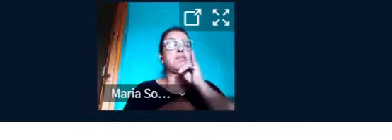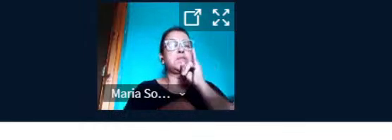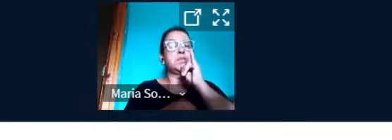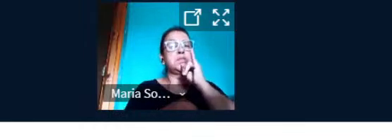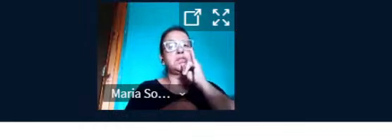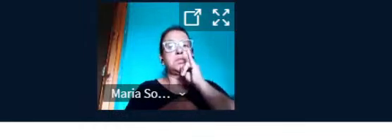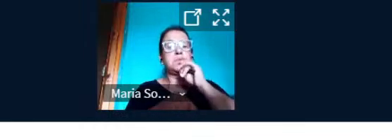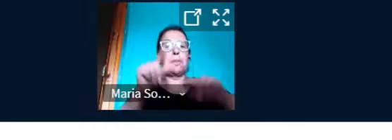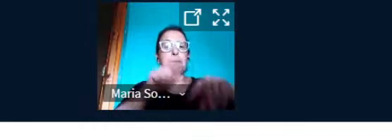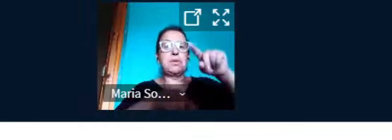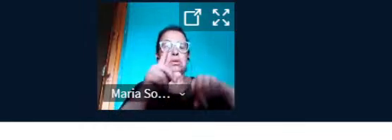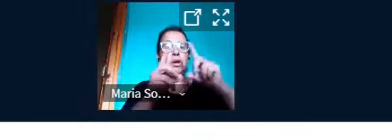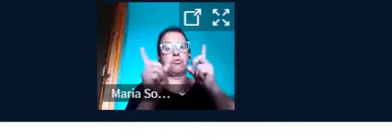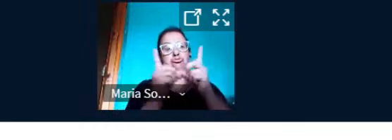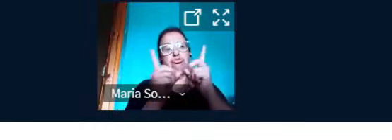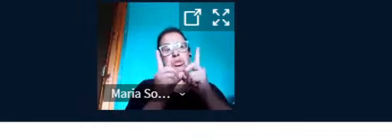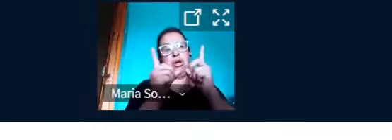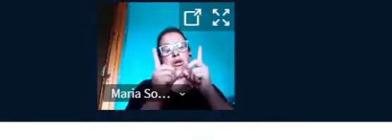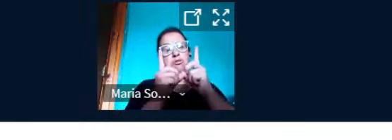coordenador do projeto.